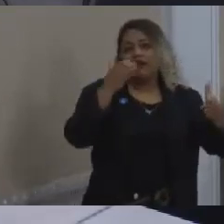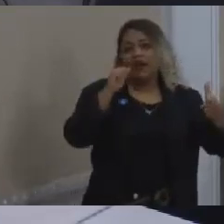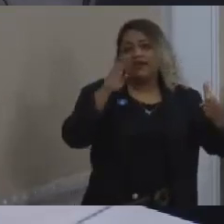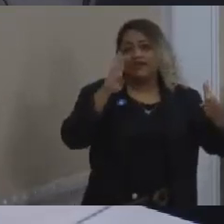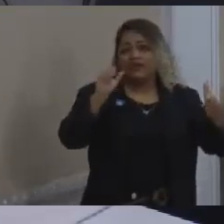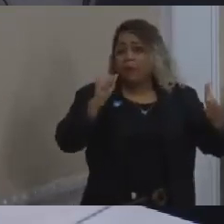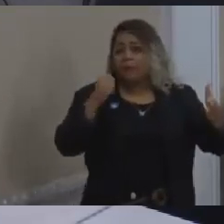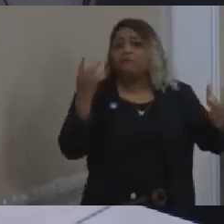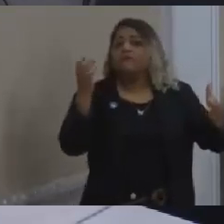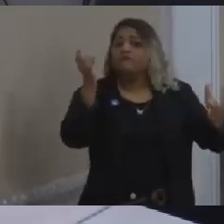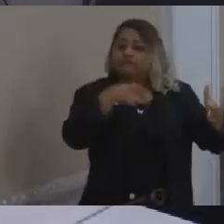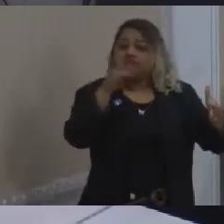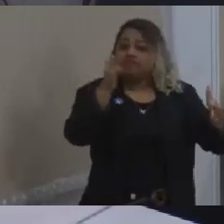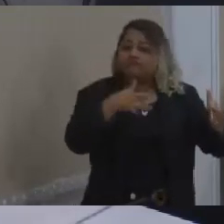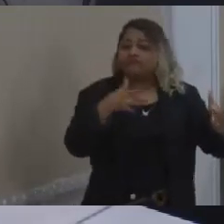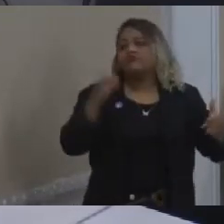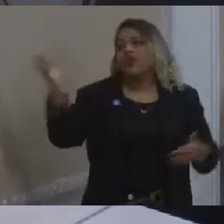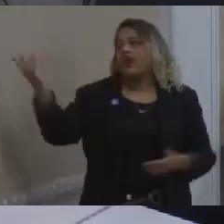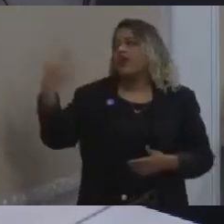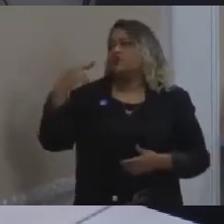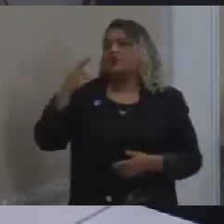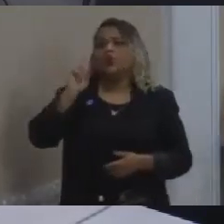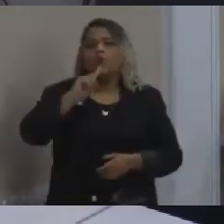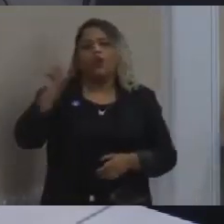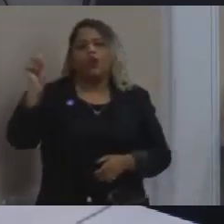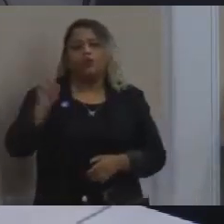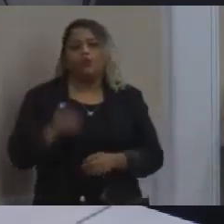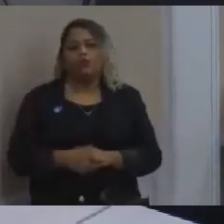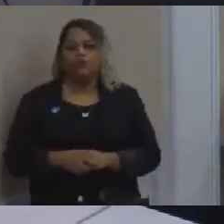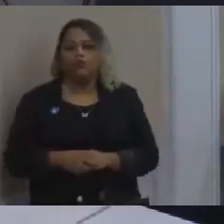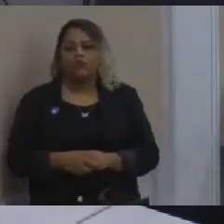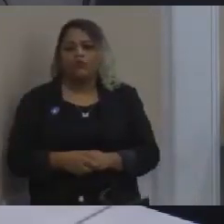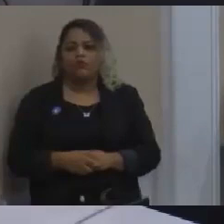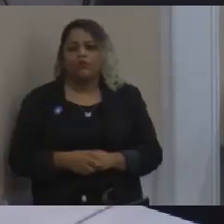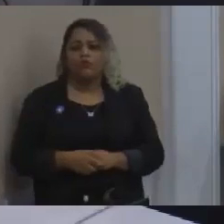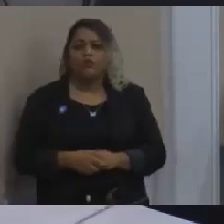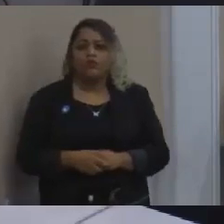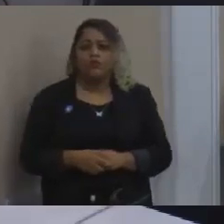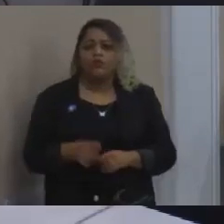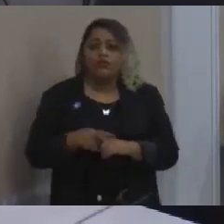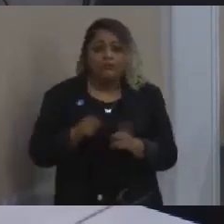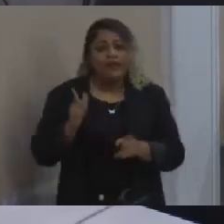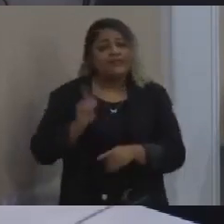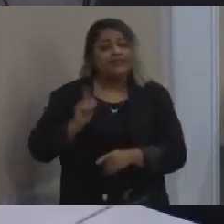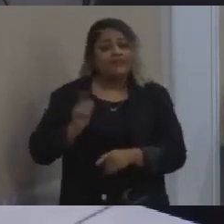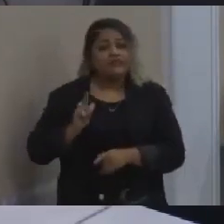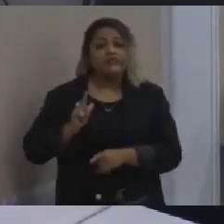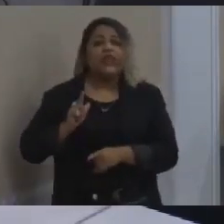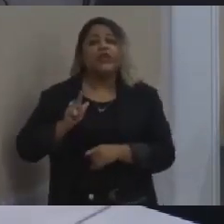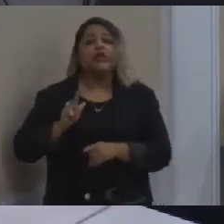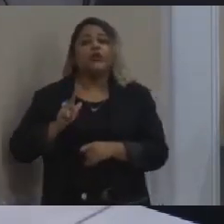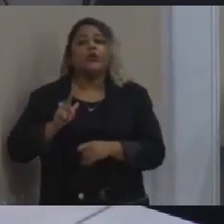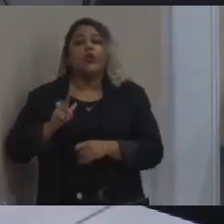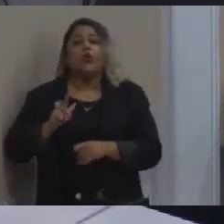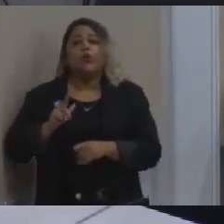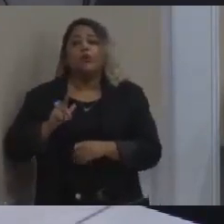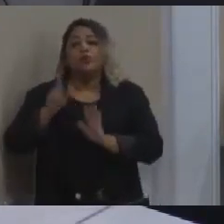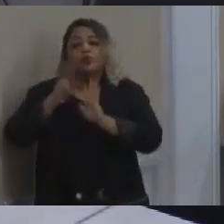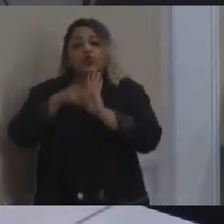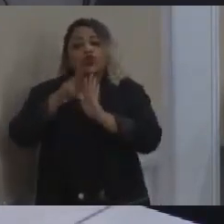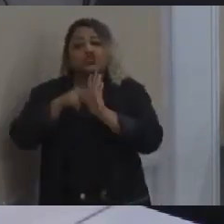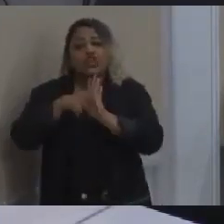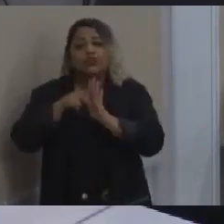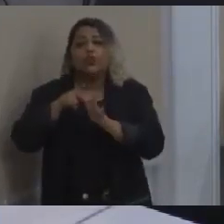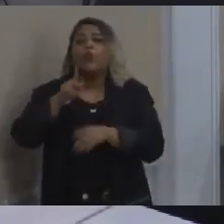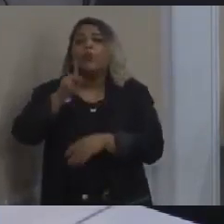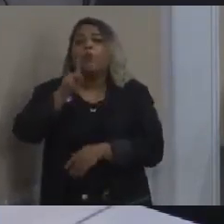e fazer o recolhimento. A resposta foi não. Ah, mas tem o projeto do ponto verde, o ponto limpo. Não funciona.